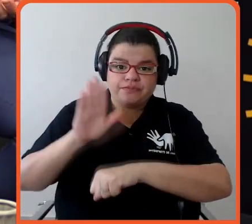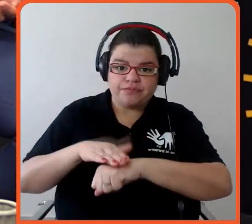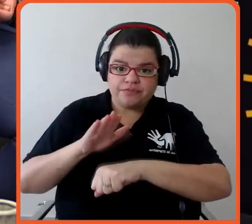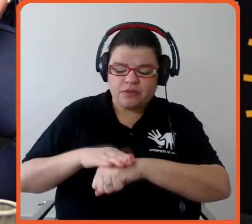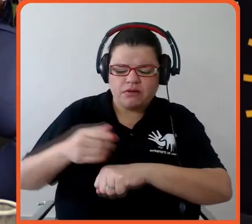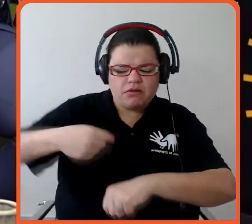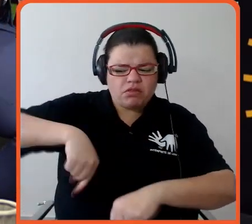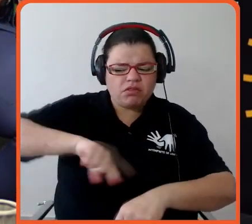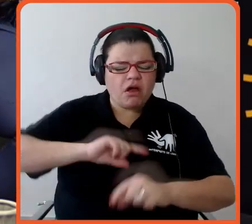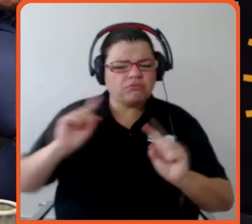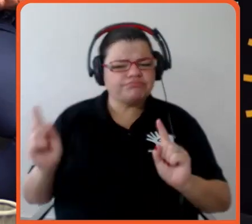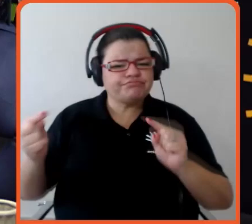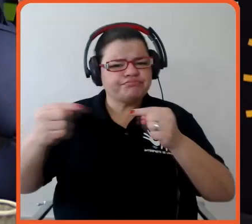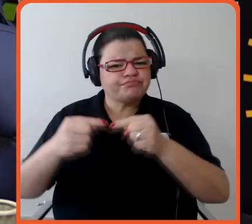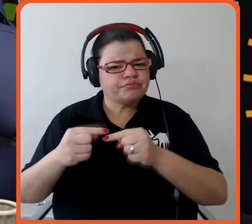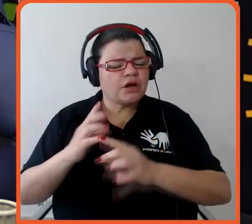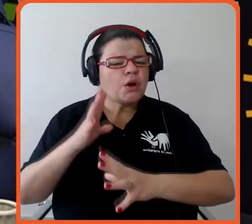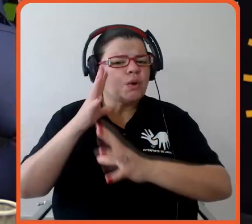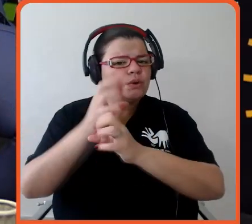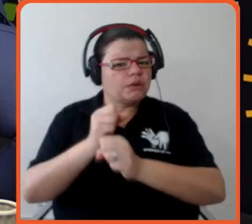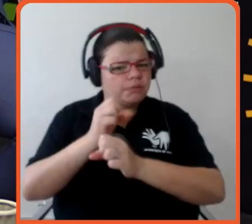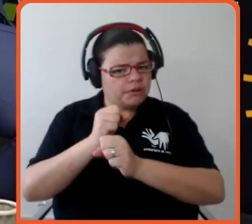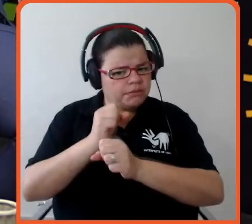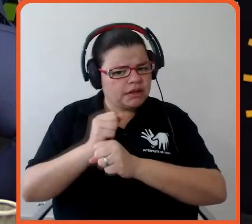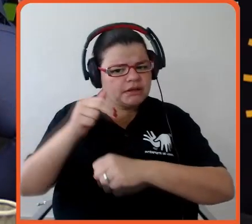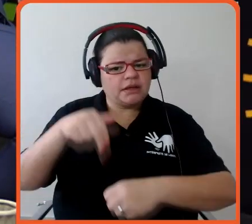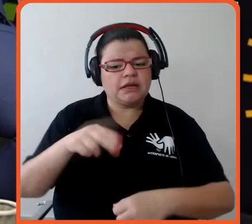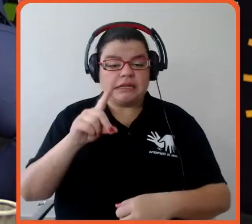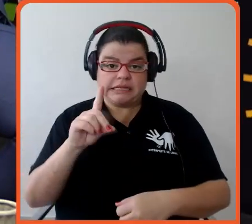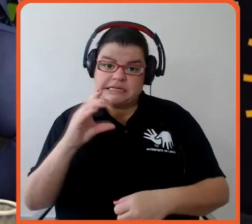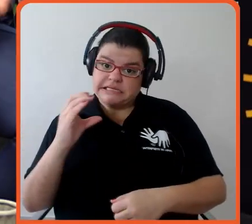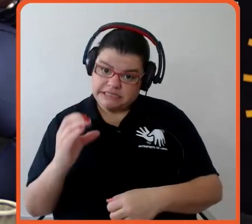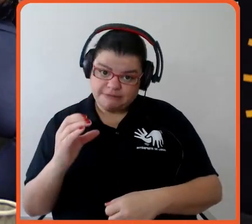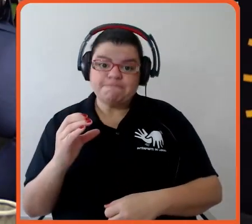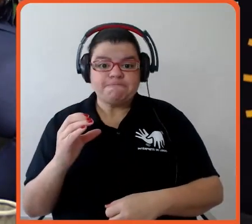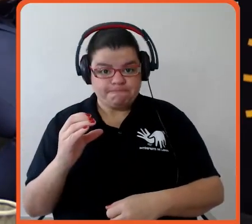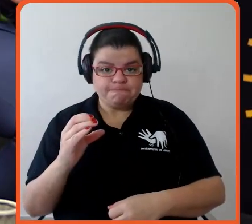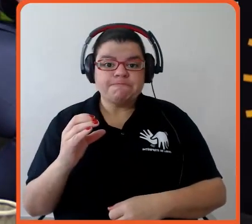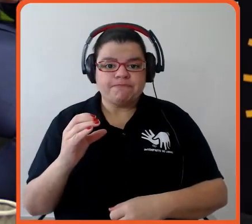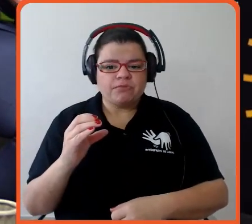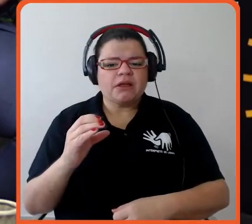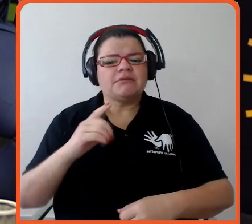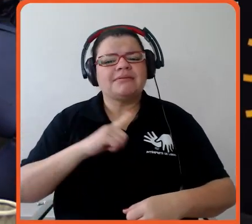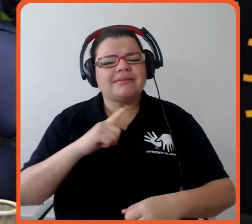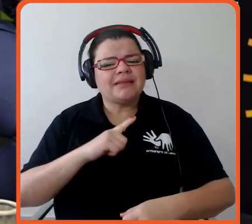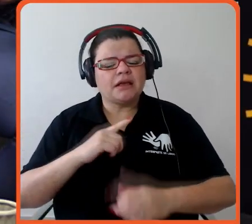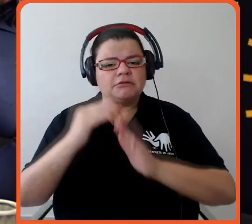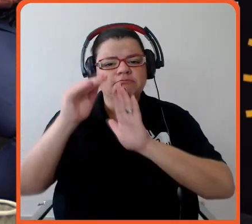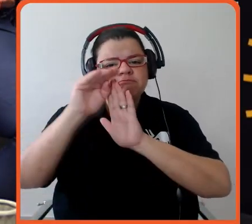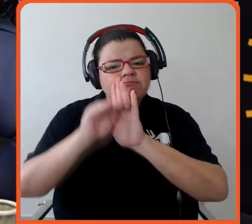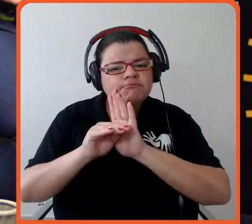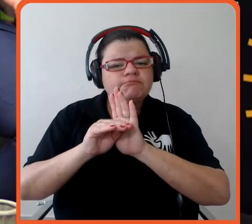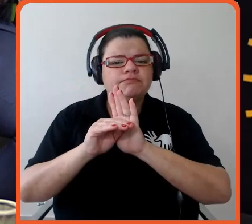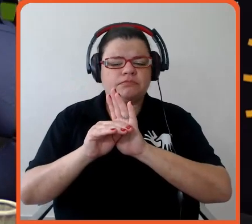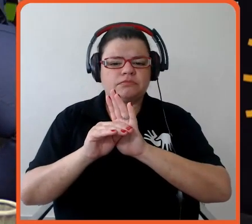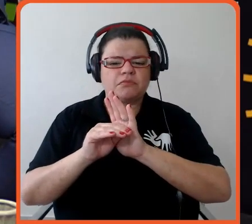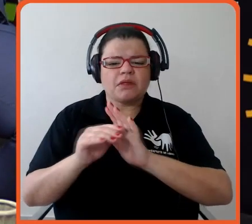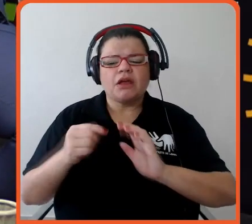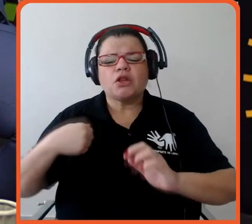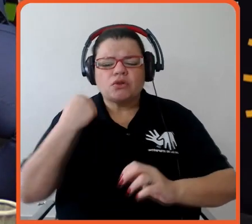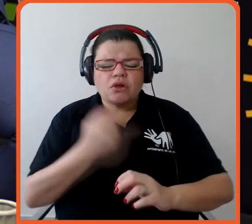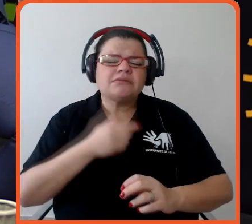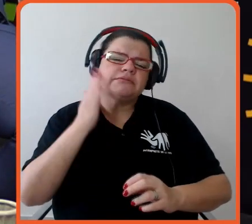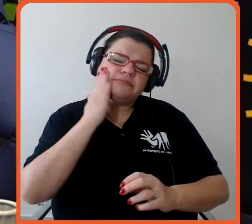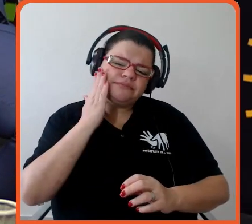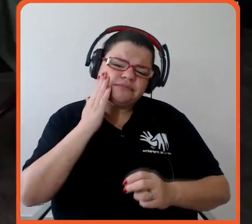contabilidade da NDC, país, né? Tem que descontar aquilo que foi vendido, aquilo que a gente sabe bastante, se der a gente vai